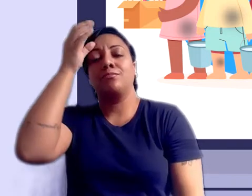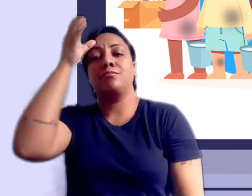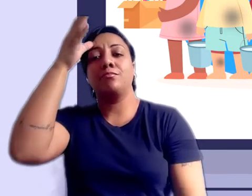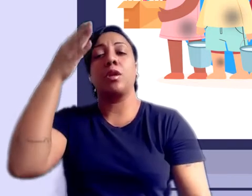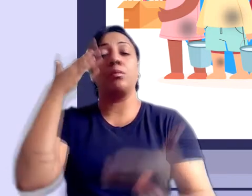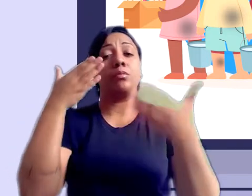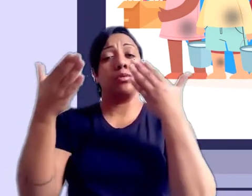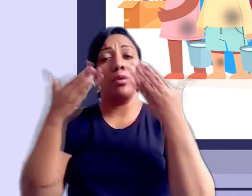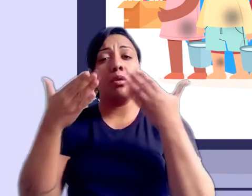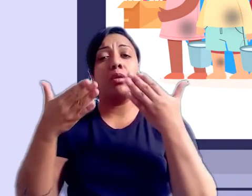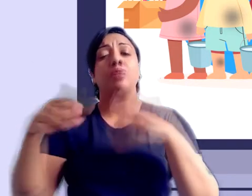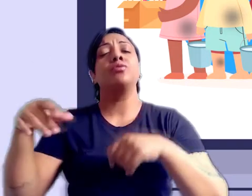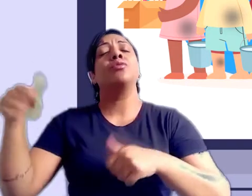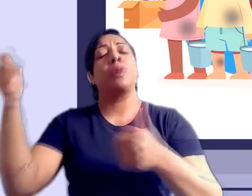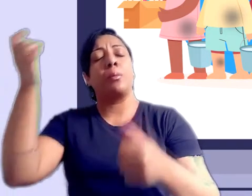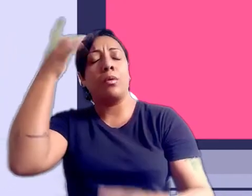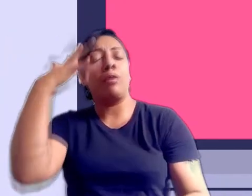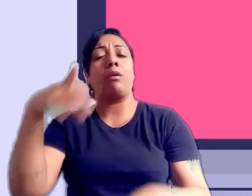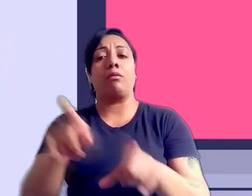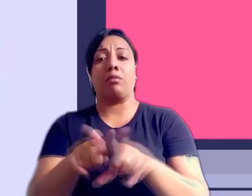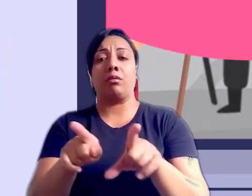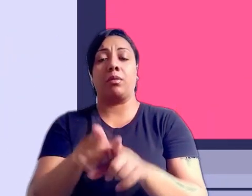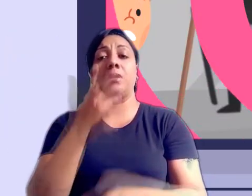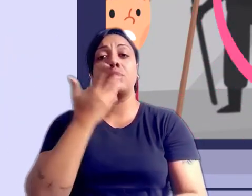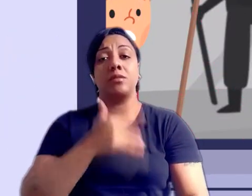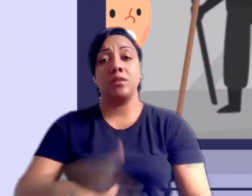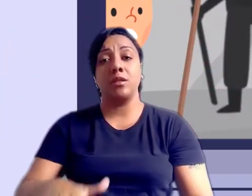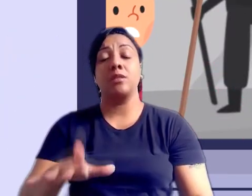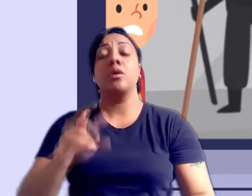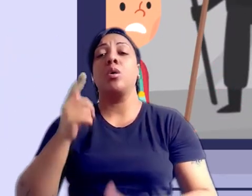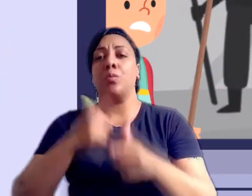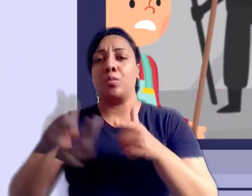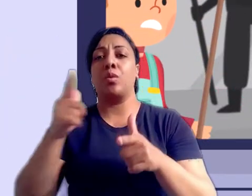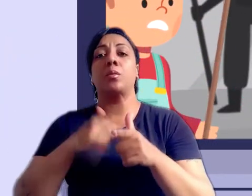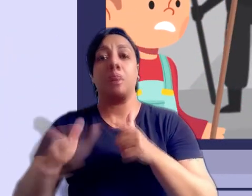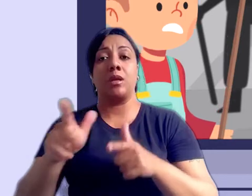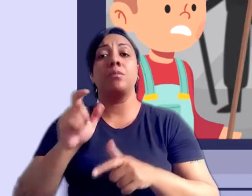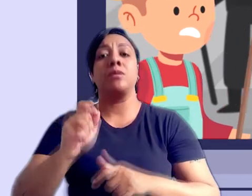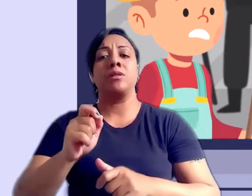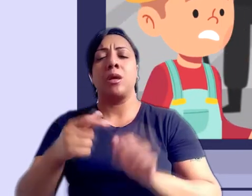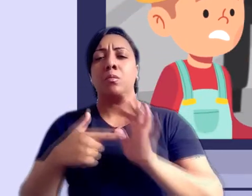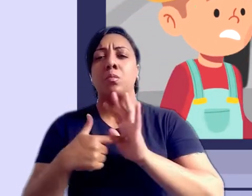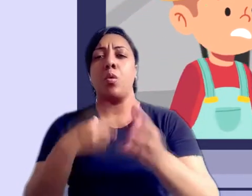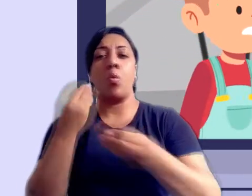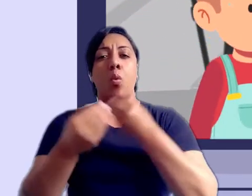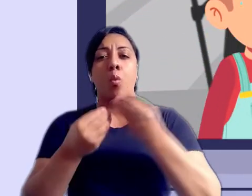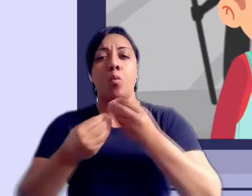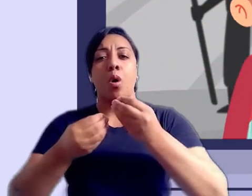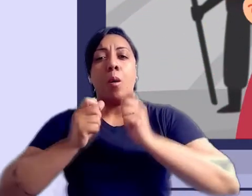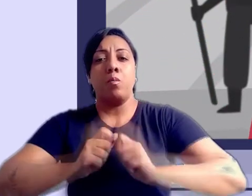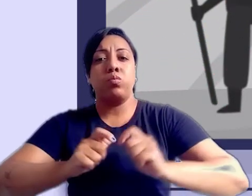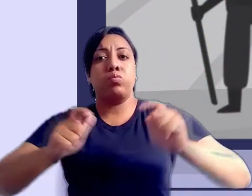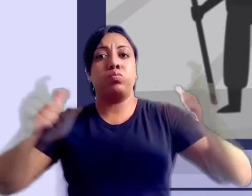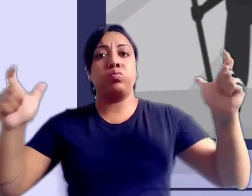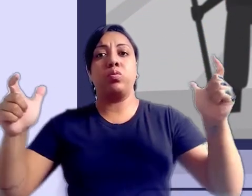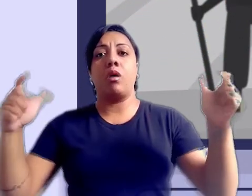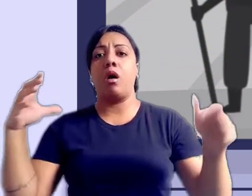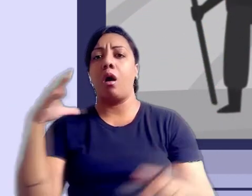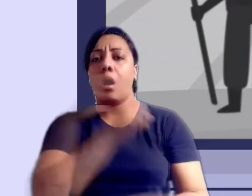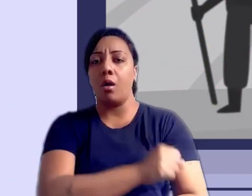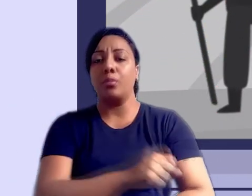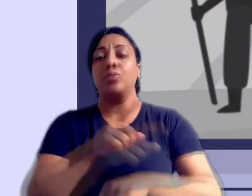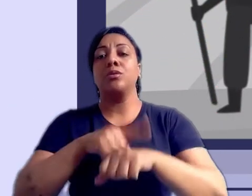intelectual, psicológico e moral dos mesmos. Seus efeitos são devastadores e se manifestam em uma velocidade espantosa.